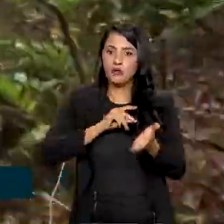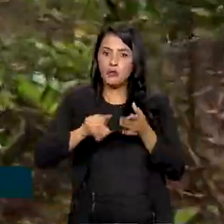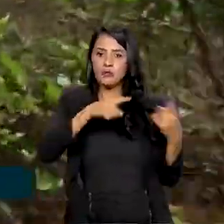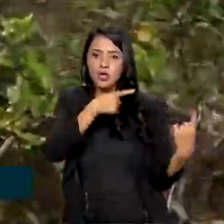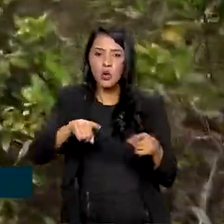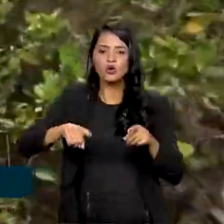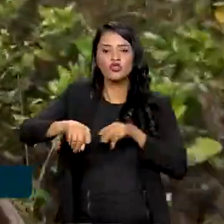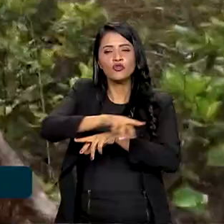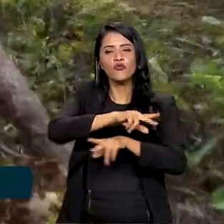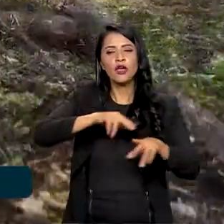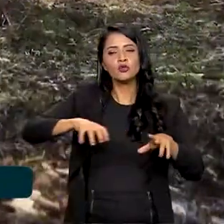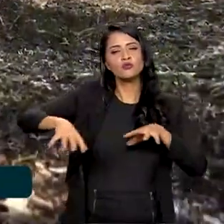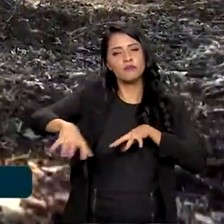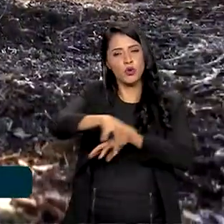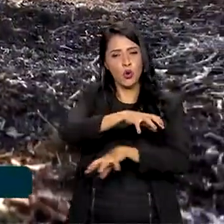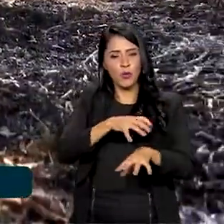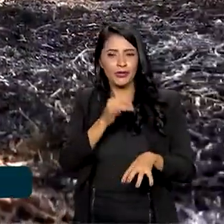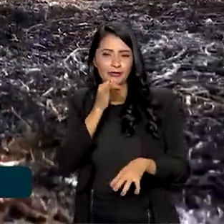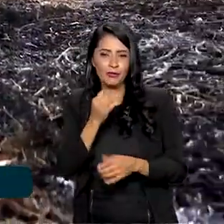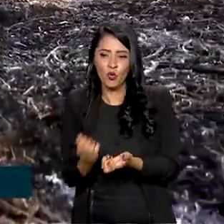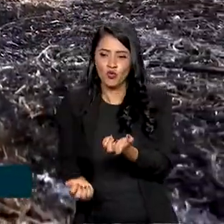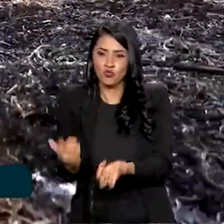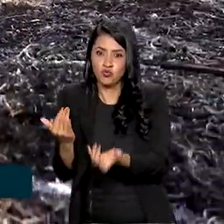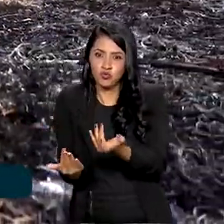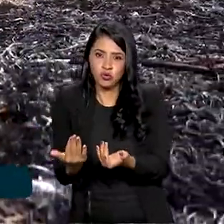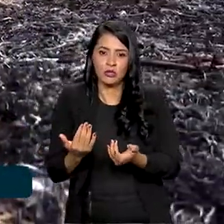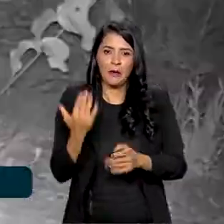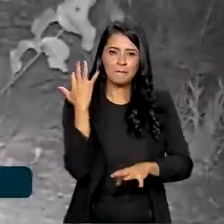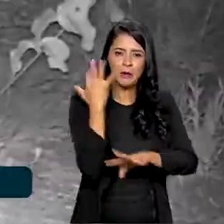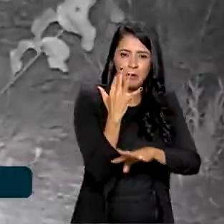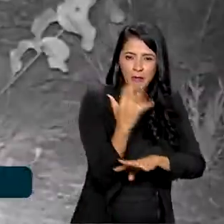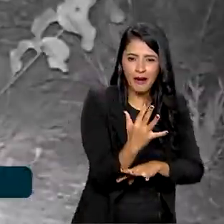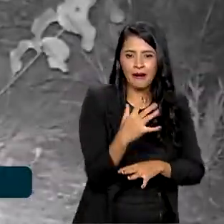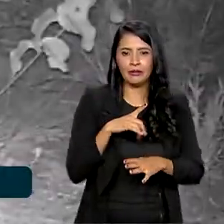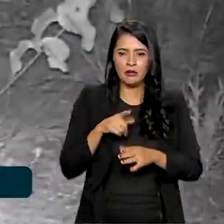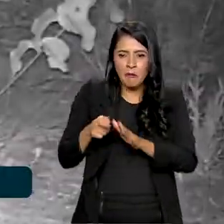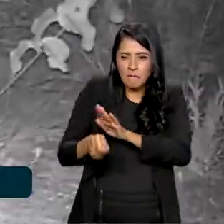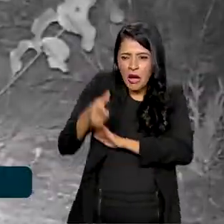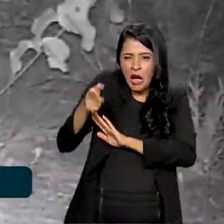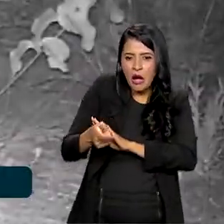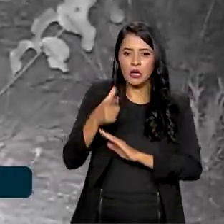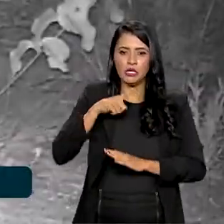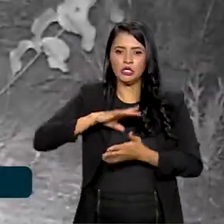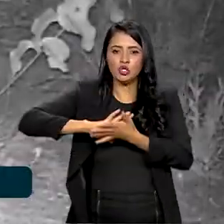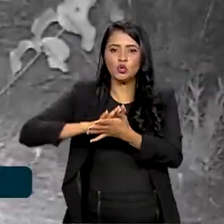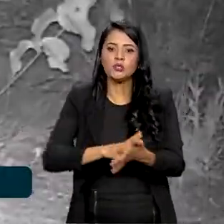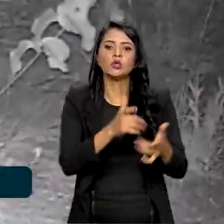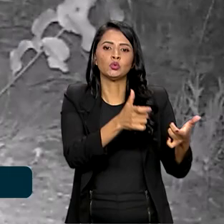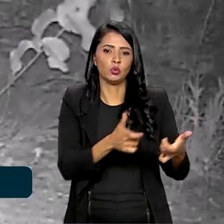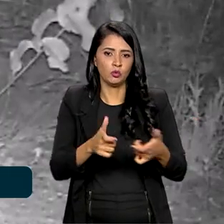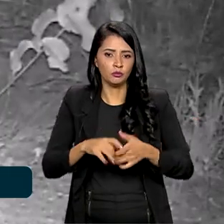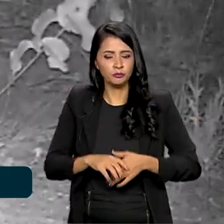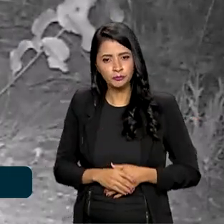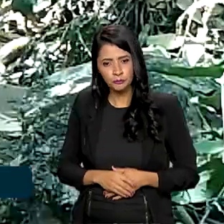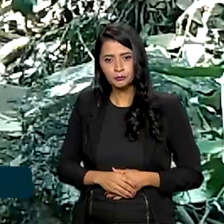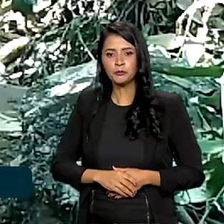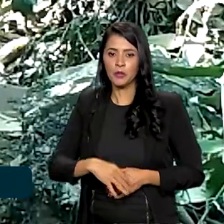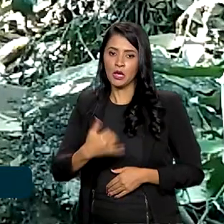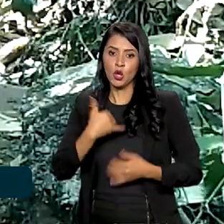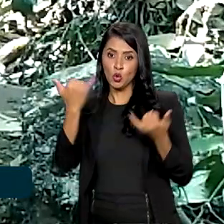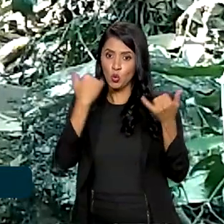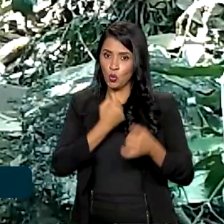biomas brasileiros como queimadas, desmatamentos, caça e destruição de habitat. Dados